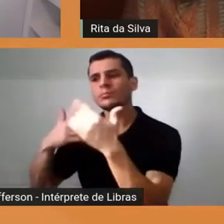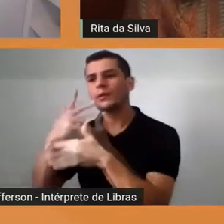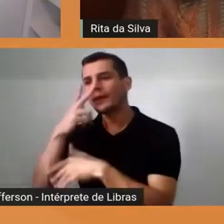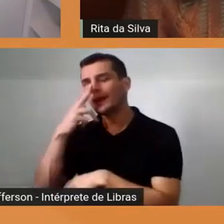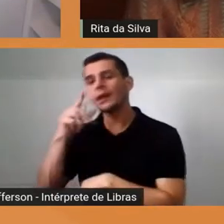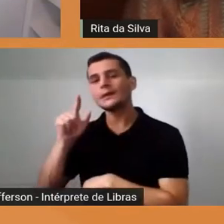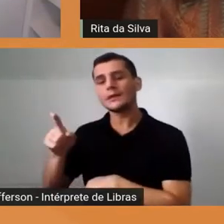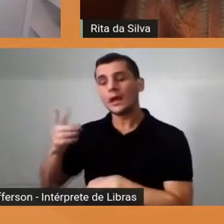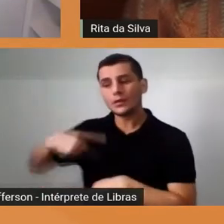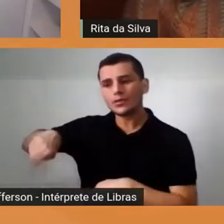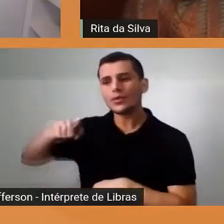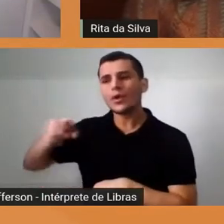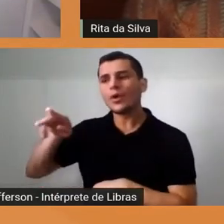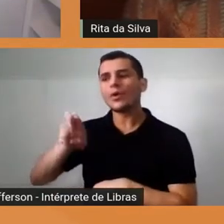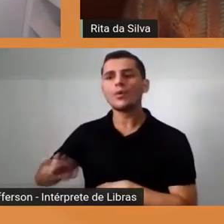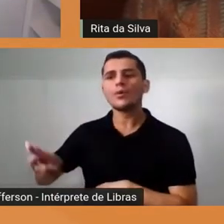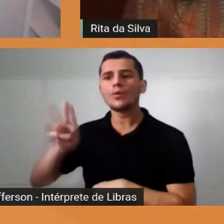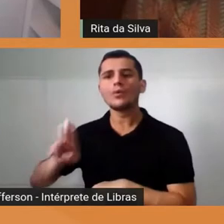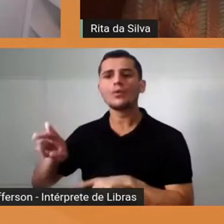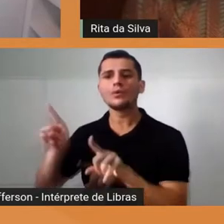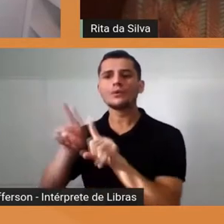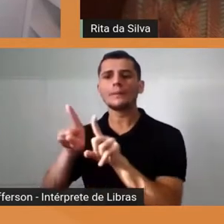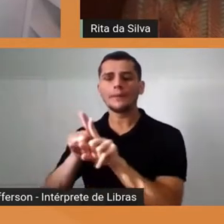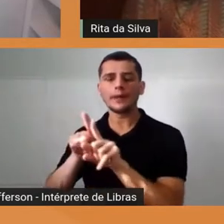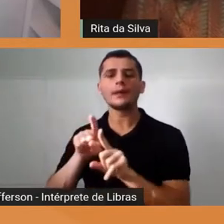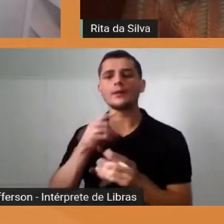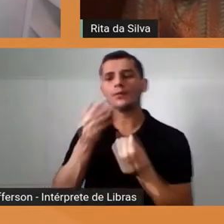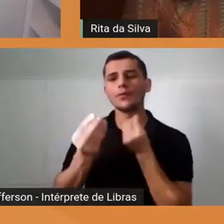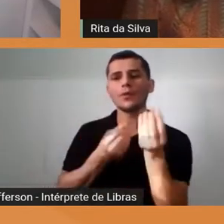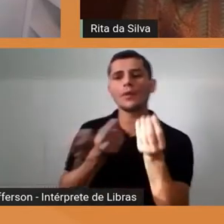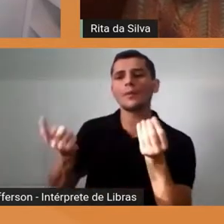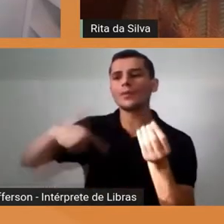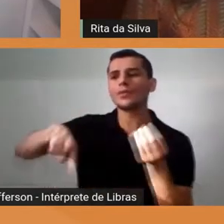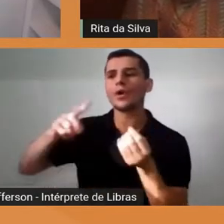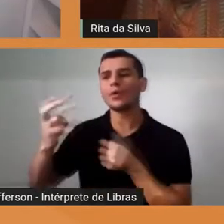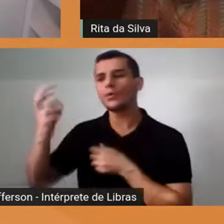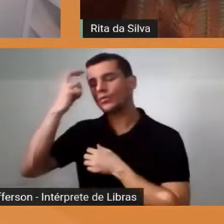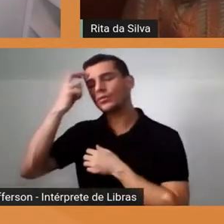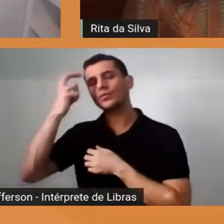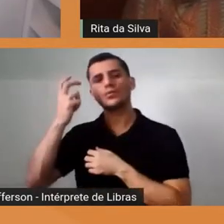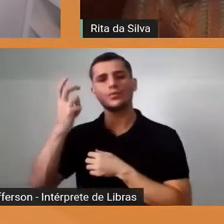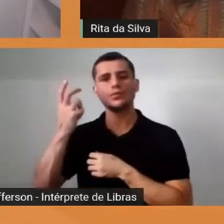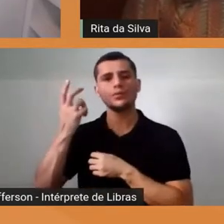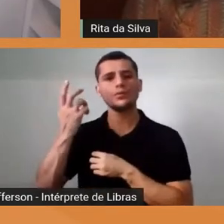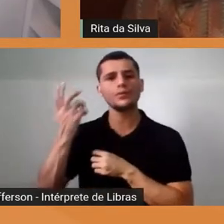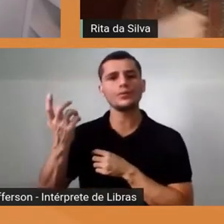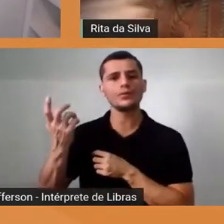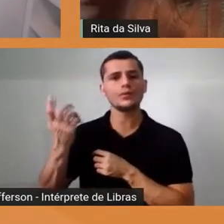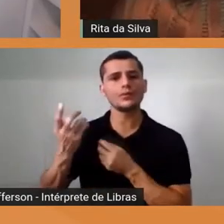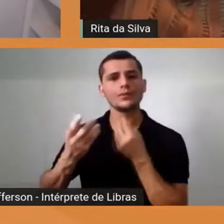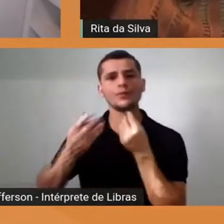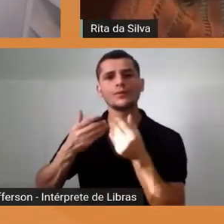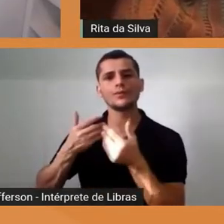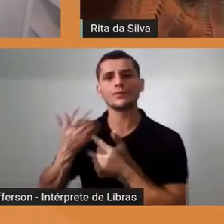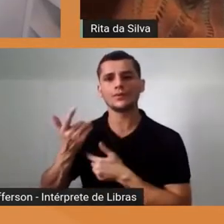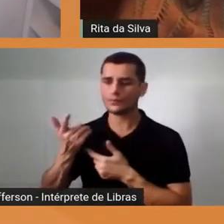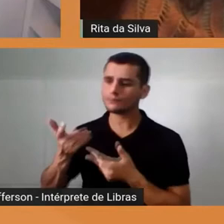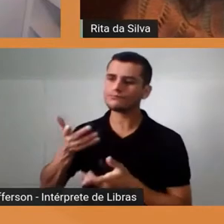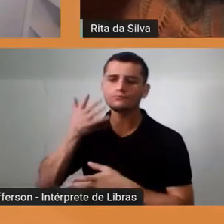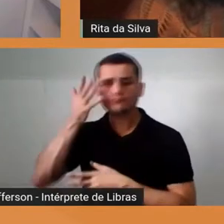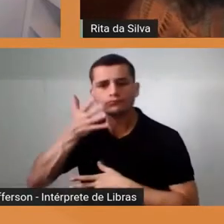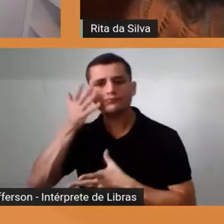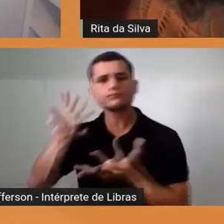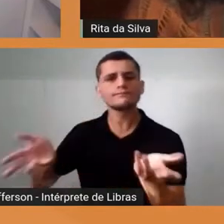para reviver a nossa cultura. Esse é o nosso entendimento e por isso nós falamos de escola Baniwa,